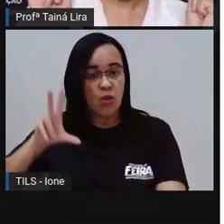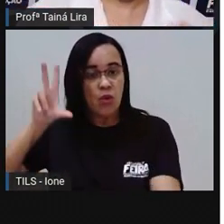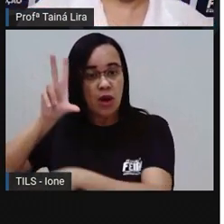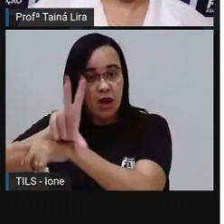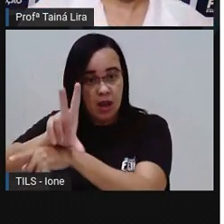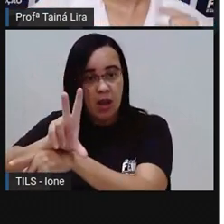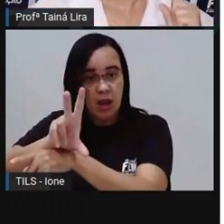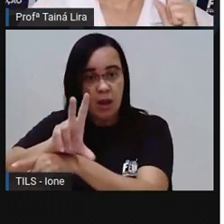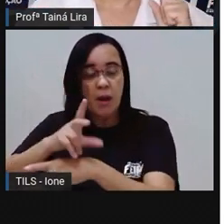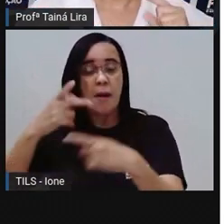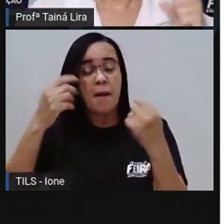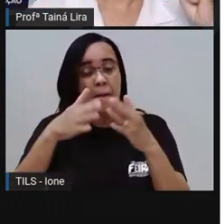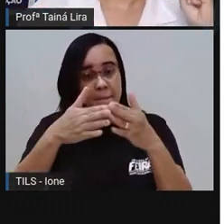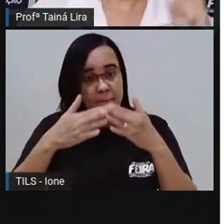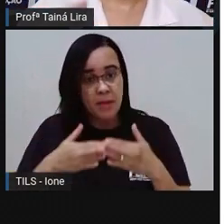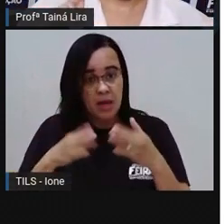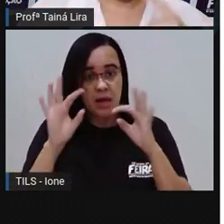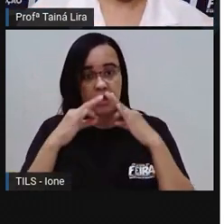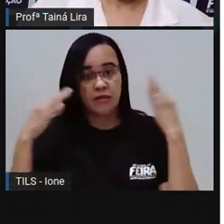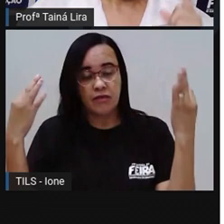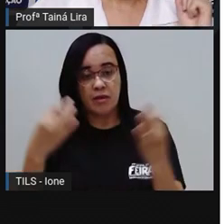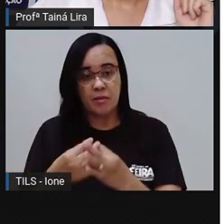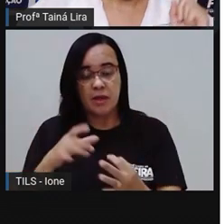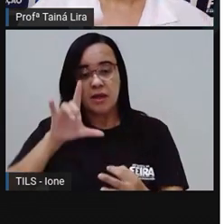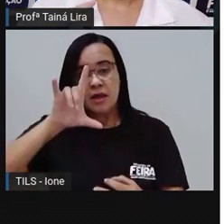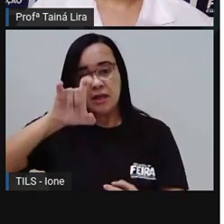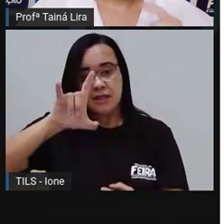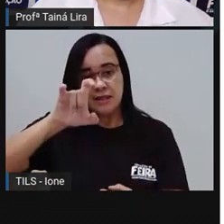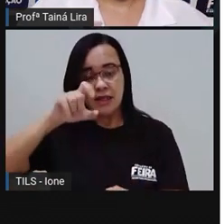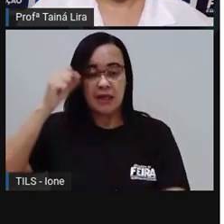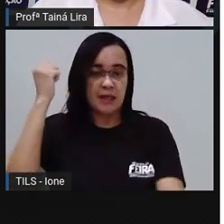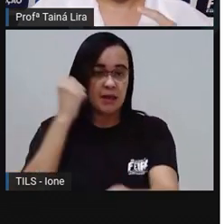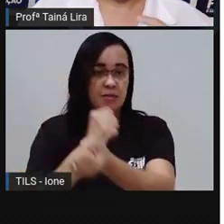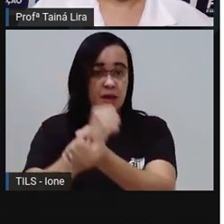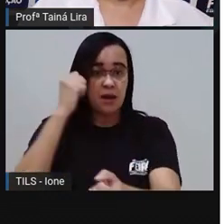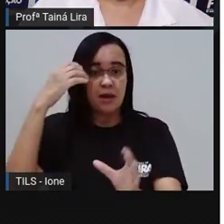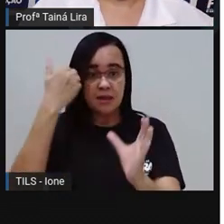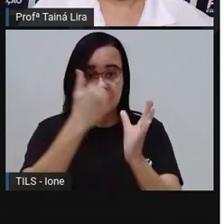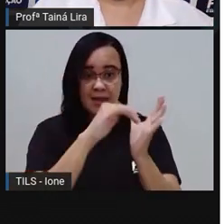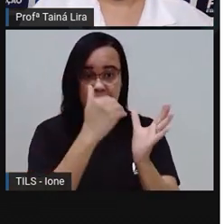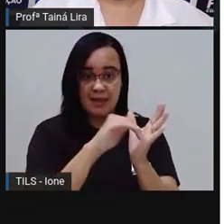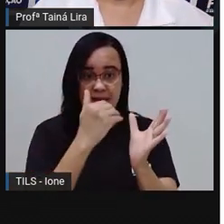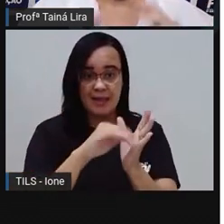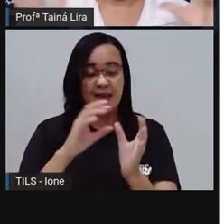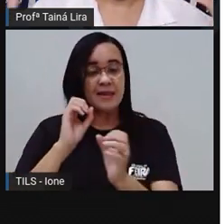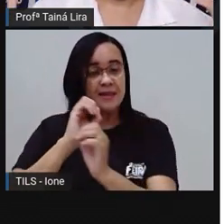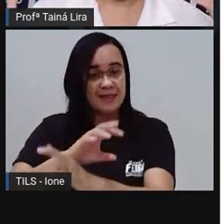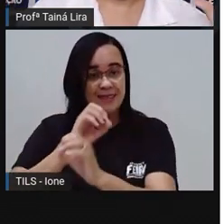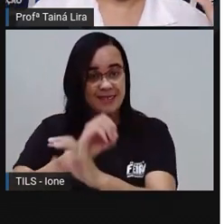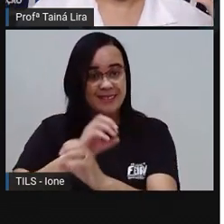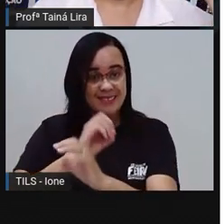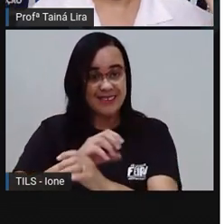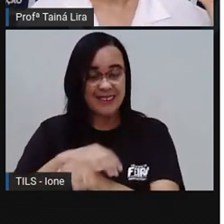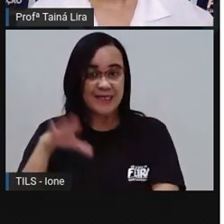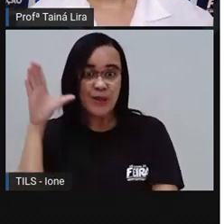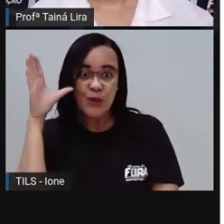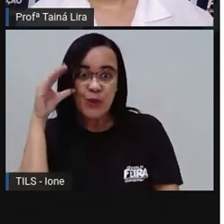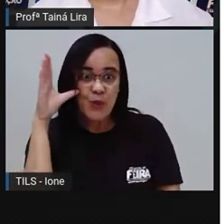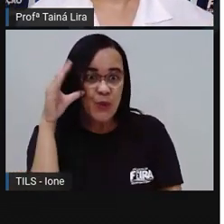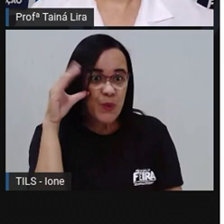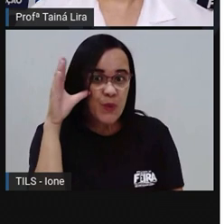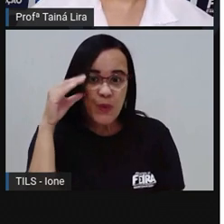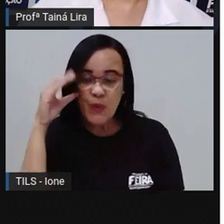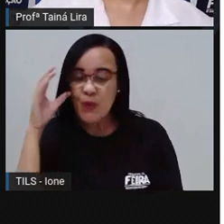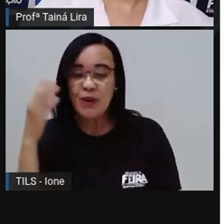postar Tá? No Instagram E marcar Da Secretaria De Educação Porque nós estamos Curiosos Pra ver aí Os